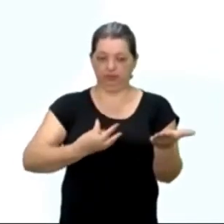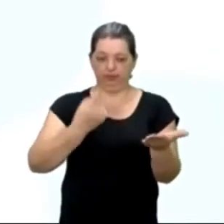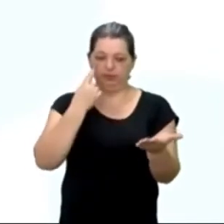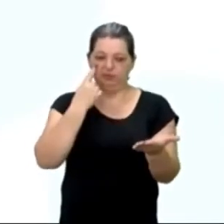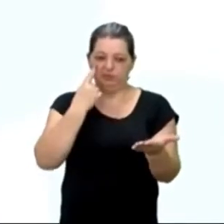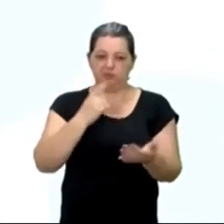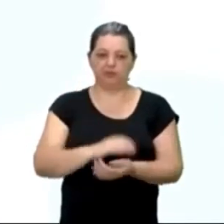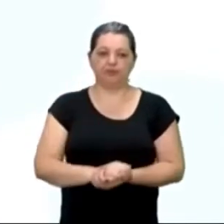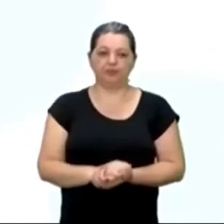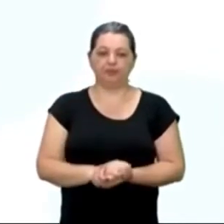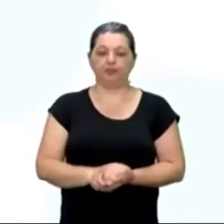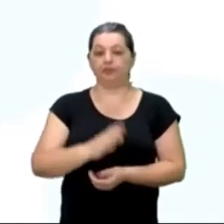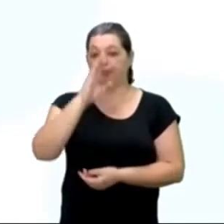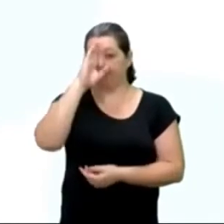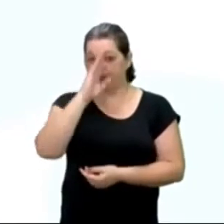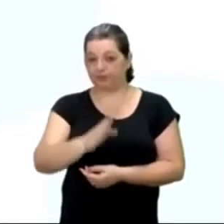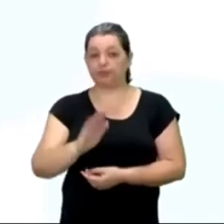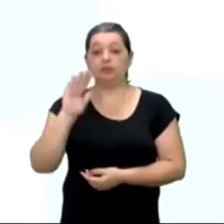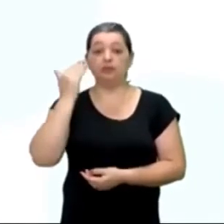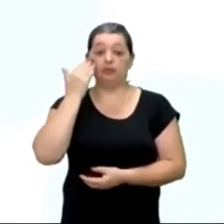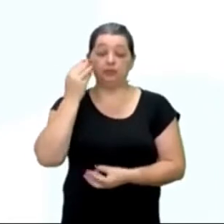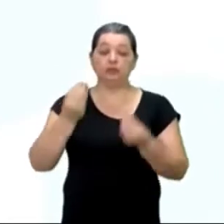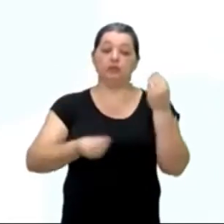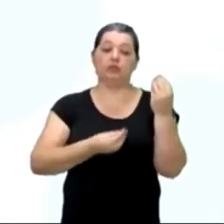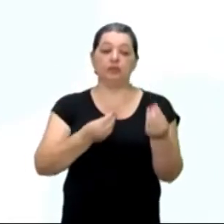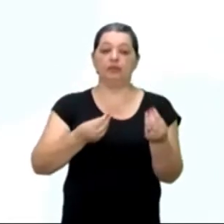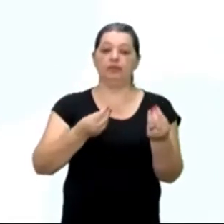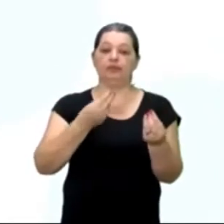É fundamental para a gente entender a carta de achamento.